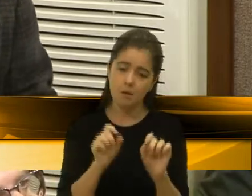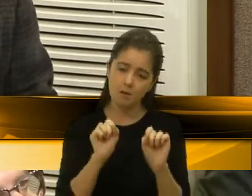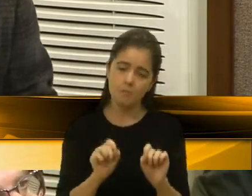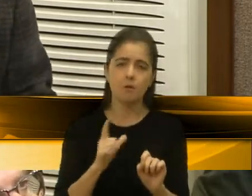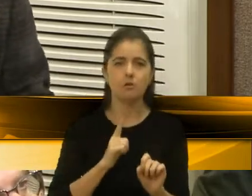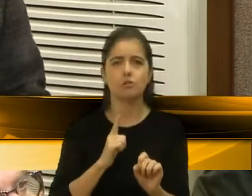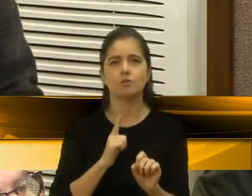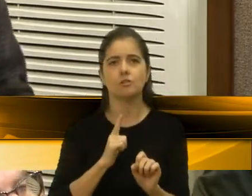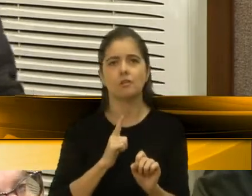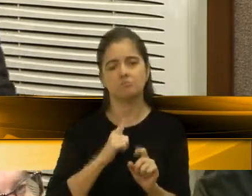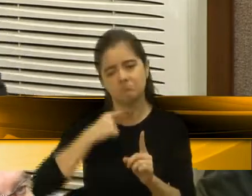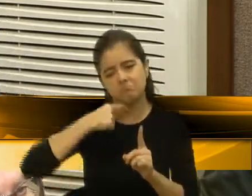muito positivo para a cidade. Muito obrigado.